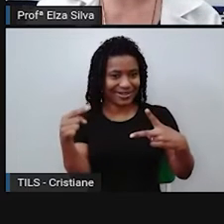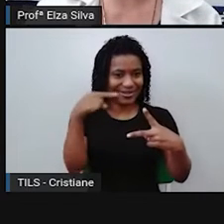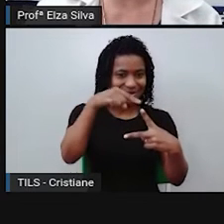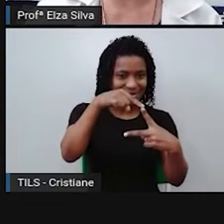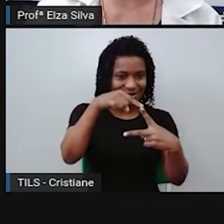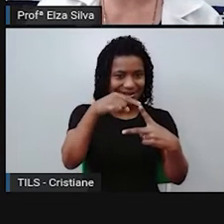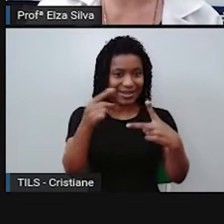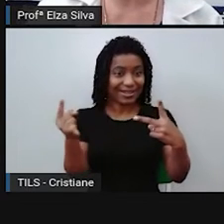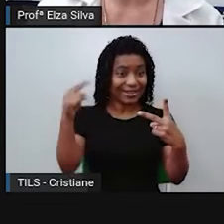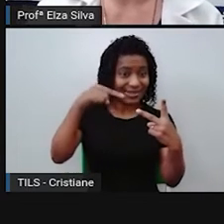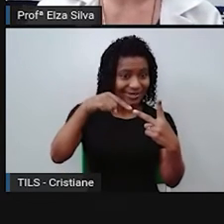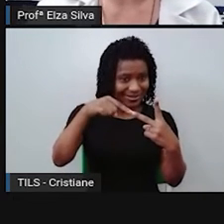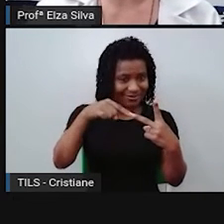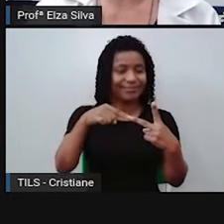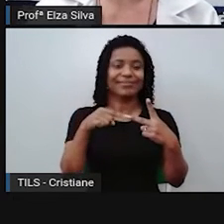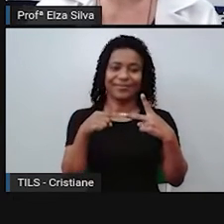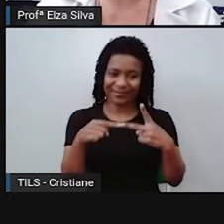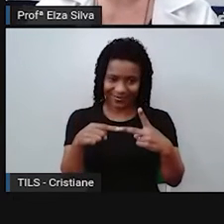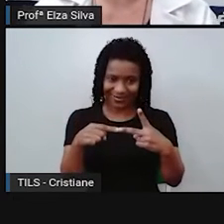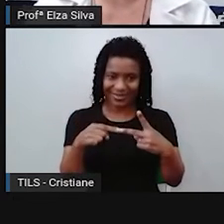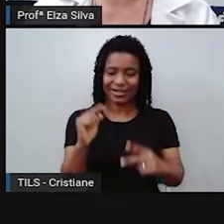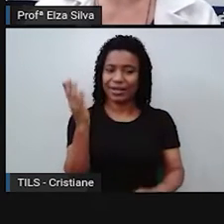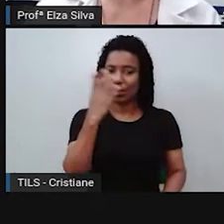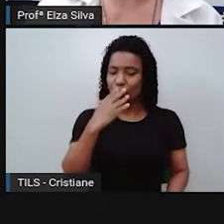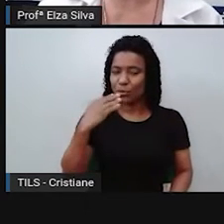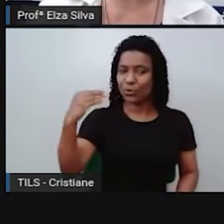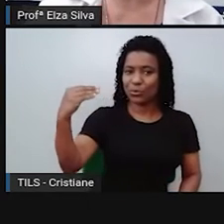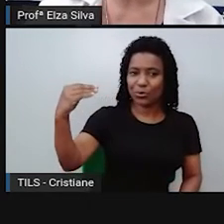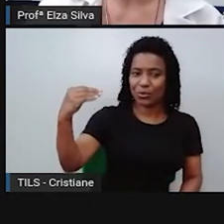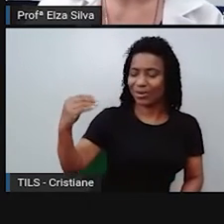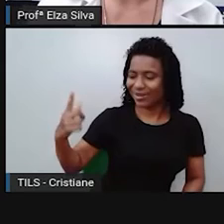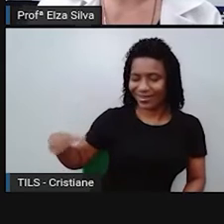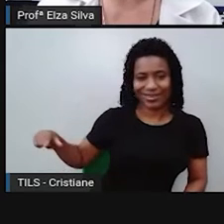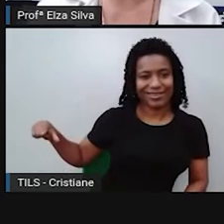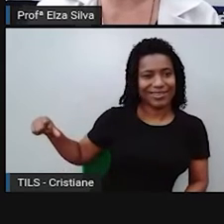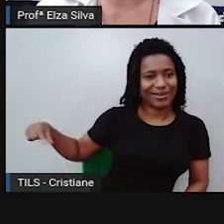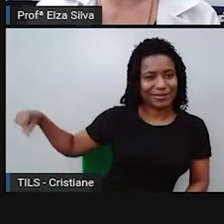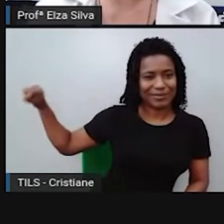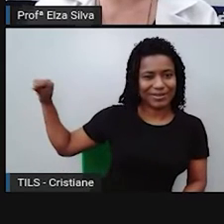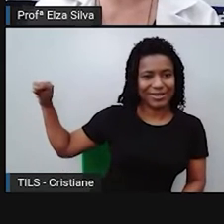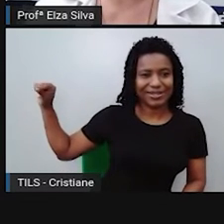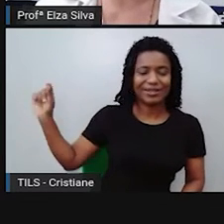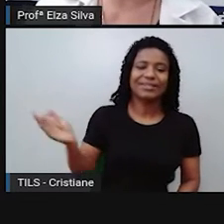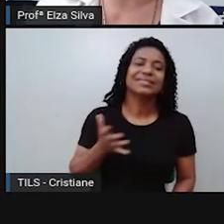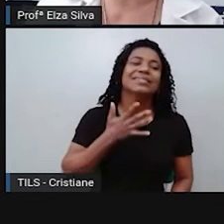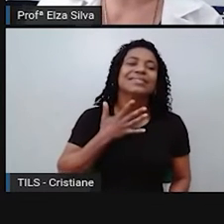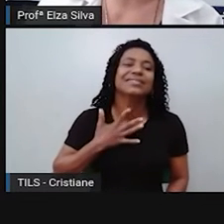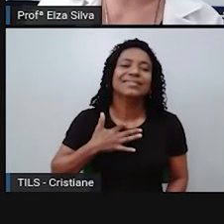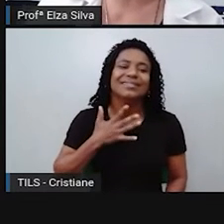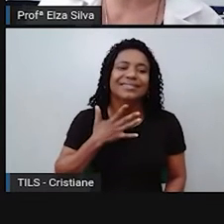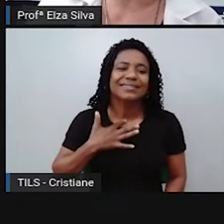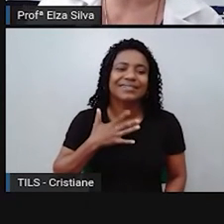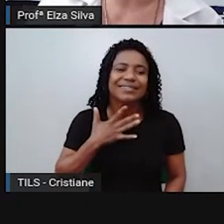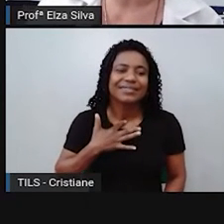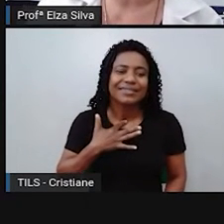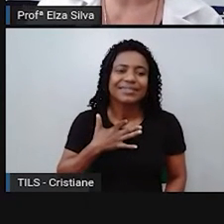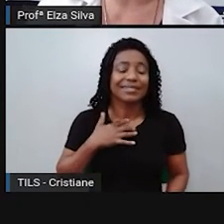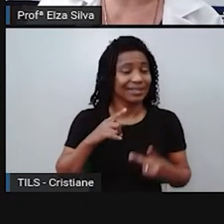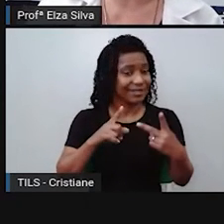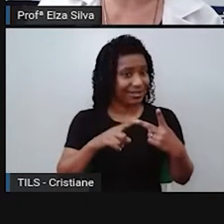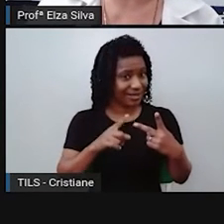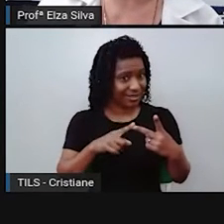nestes casos, a raposa estava com sede, as raposas estavam com sede.